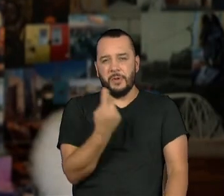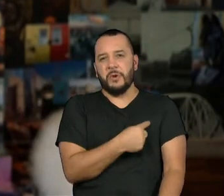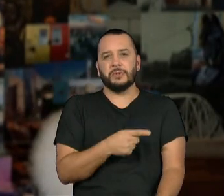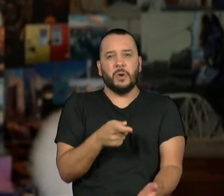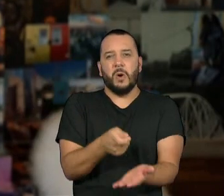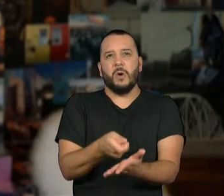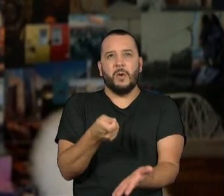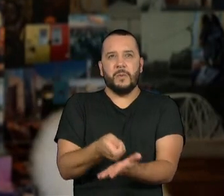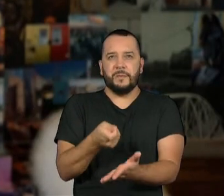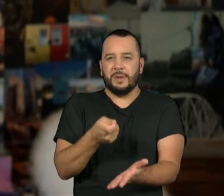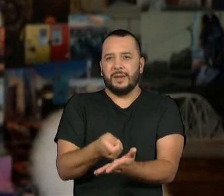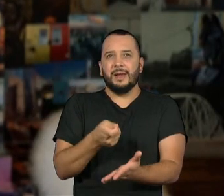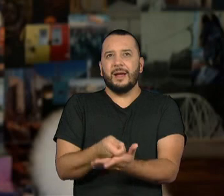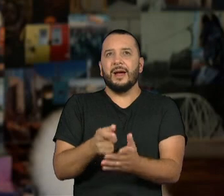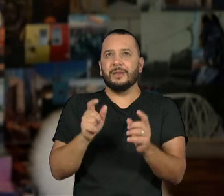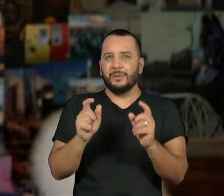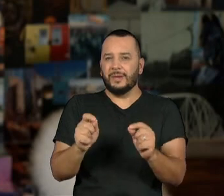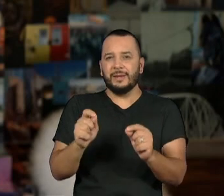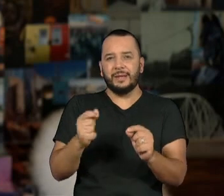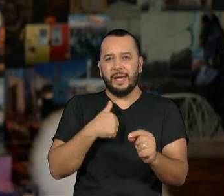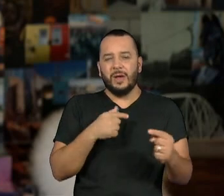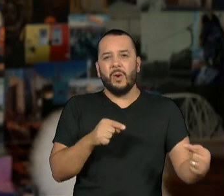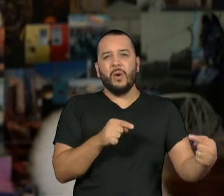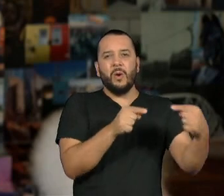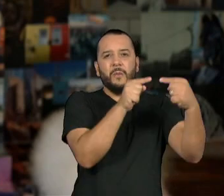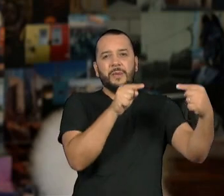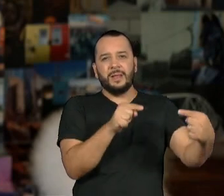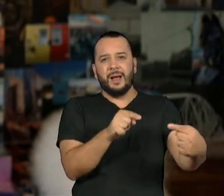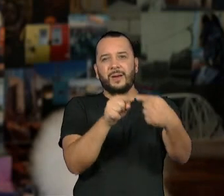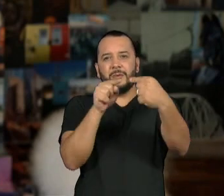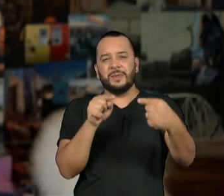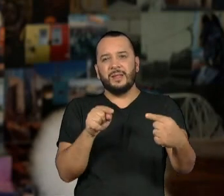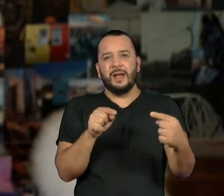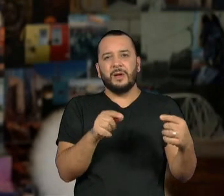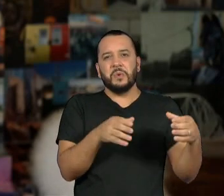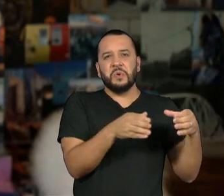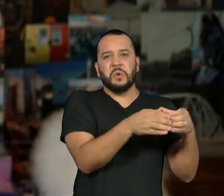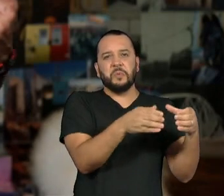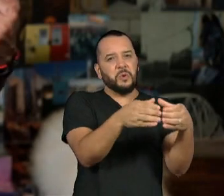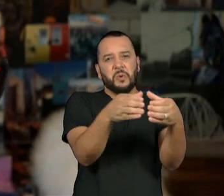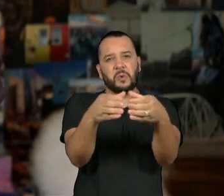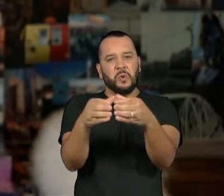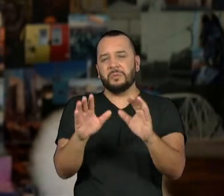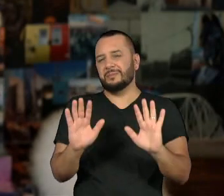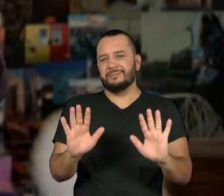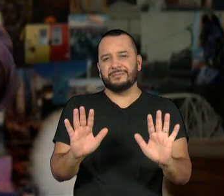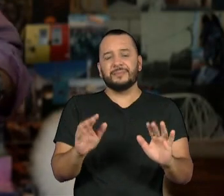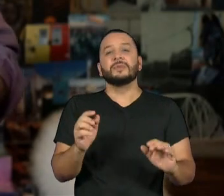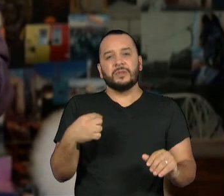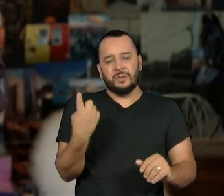a responder a categorias, a ficar em caixinhas, que o amor, que o afeto está